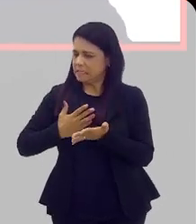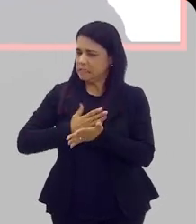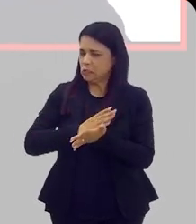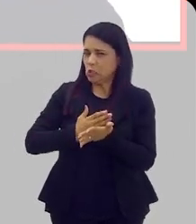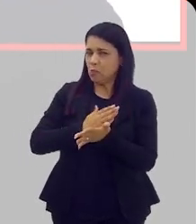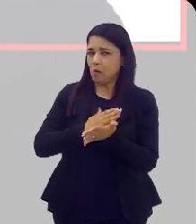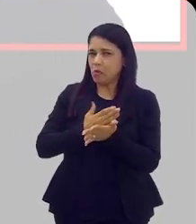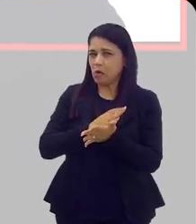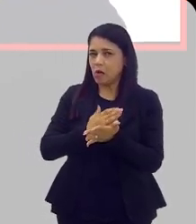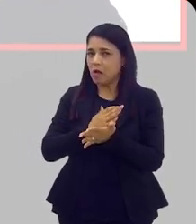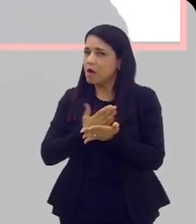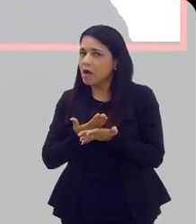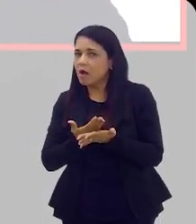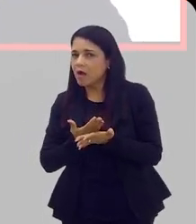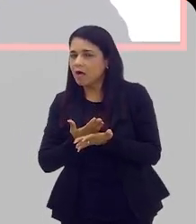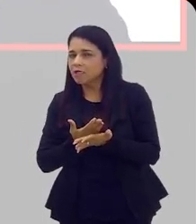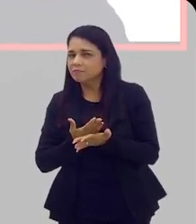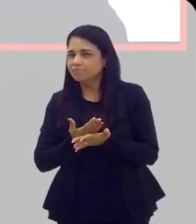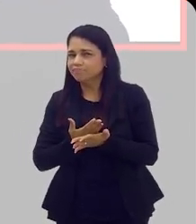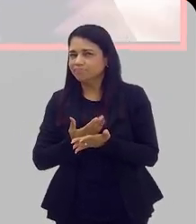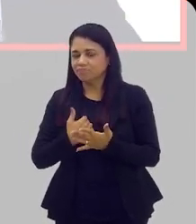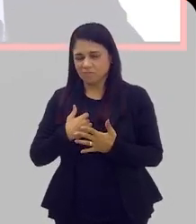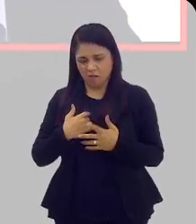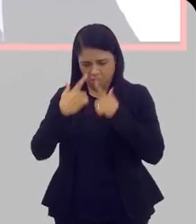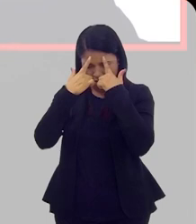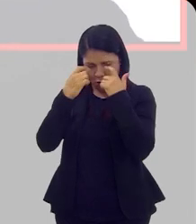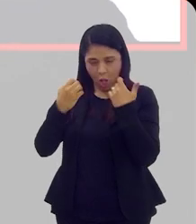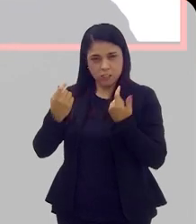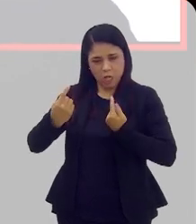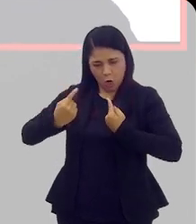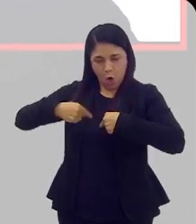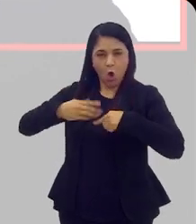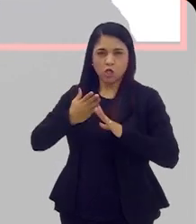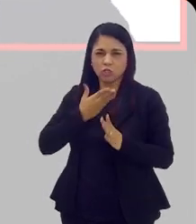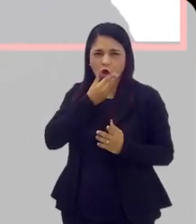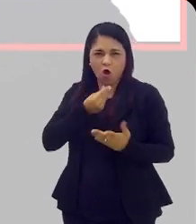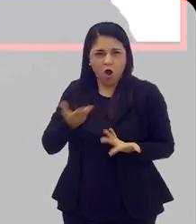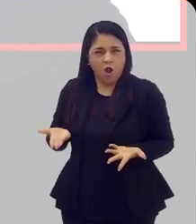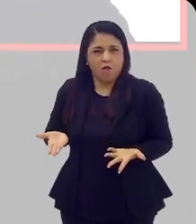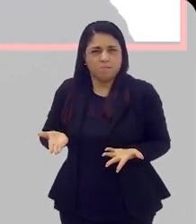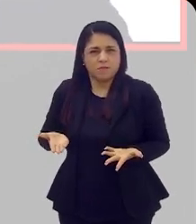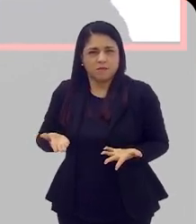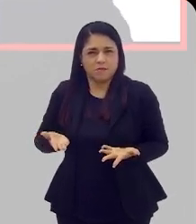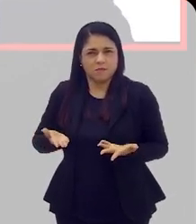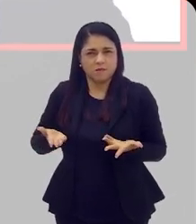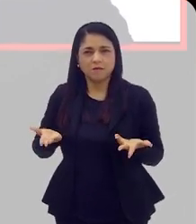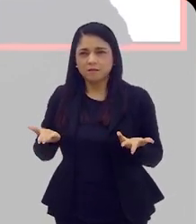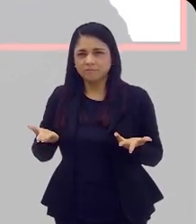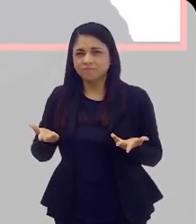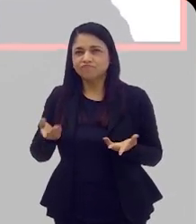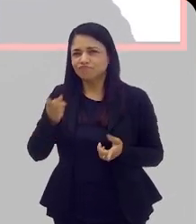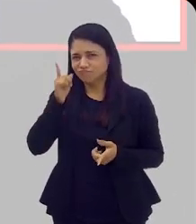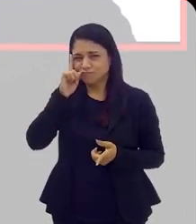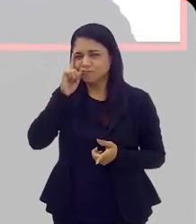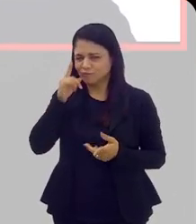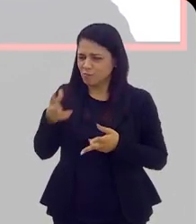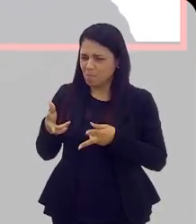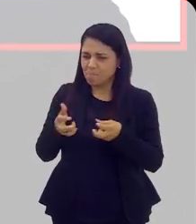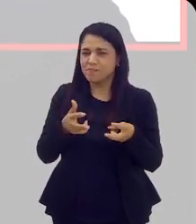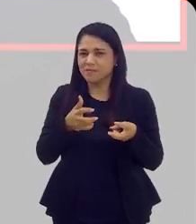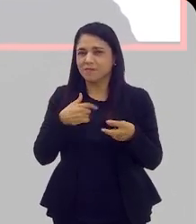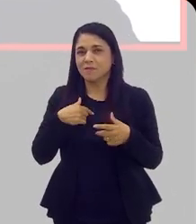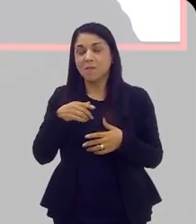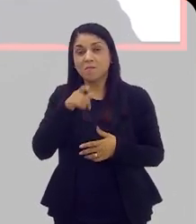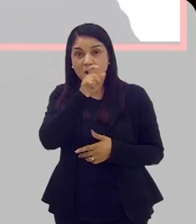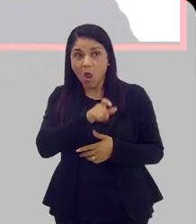desconfortável, que é um exame que pode agredir a masculinidade dele, a gente vê isso no dia a dia, né? Pra